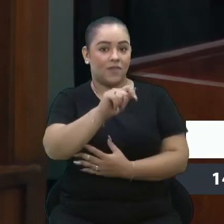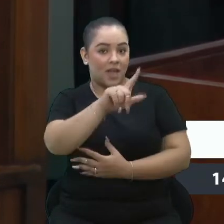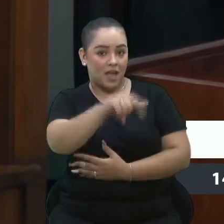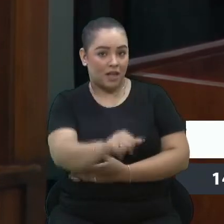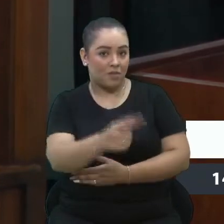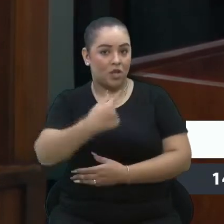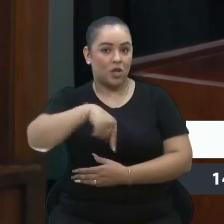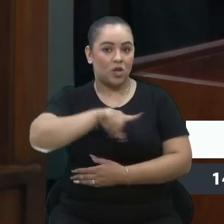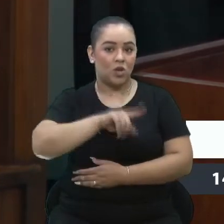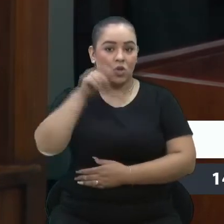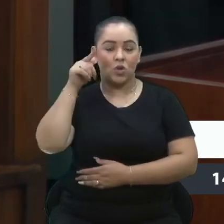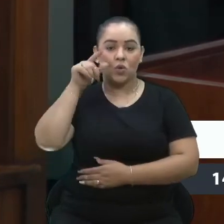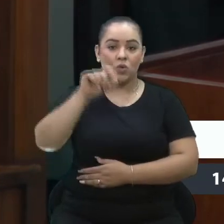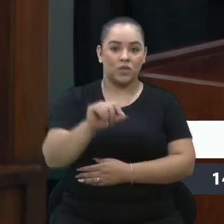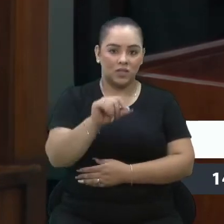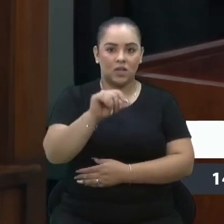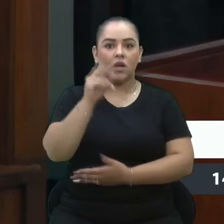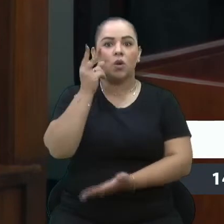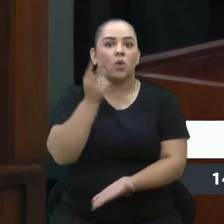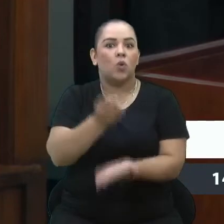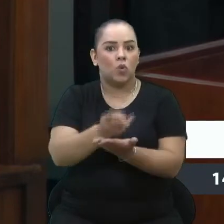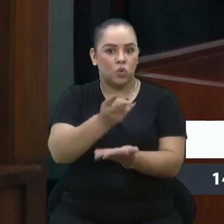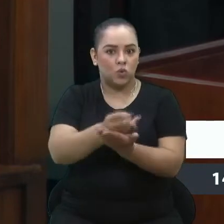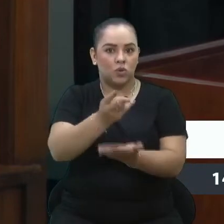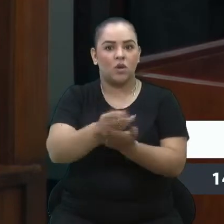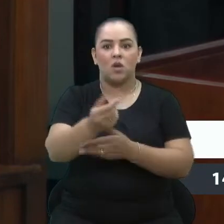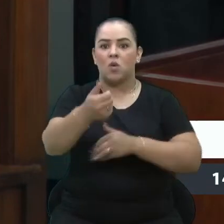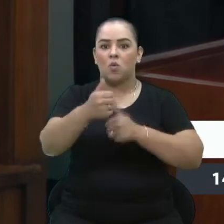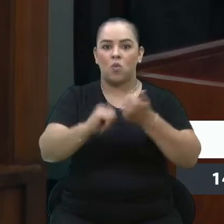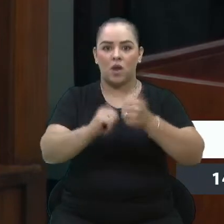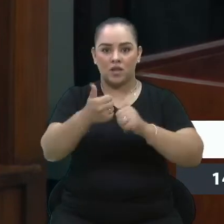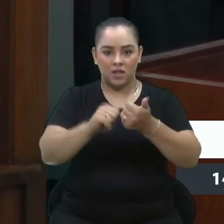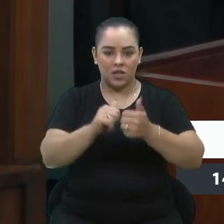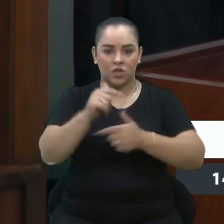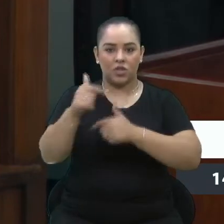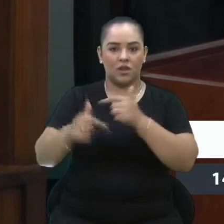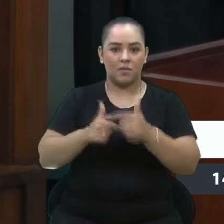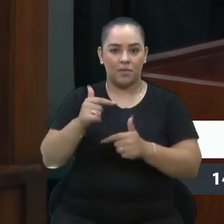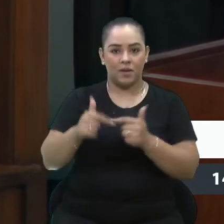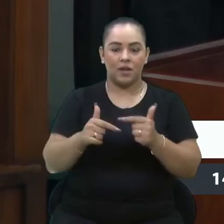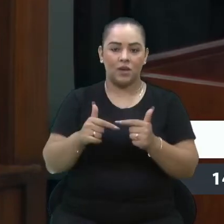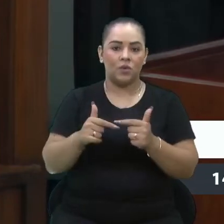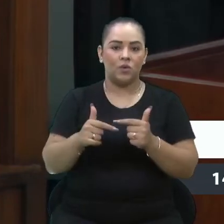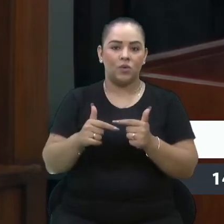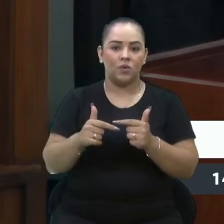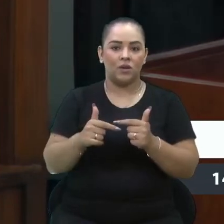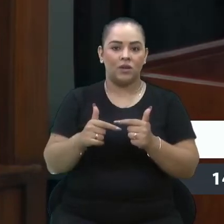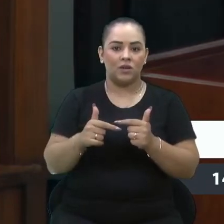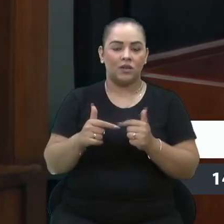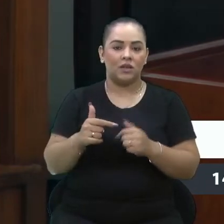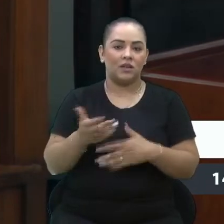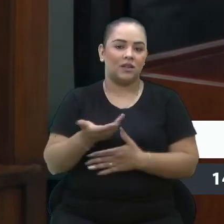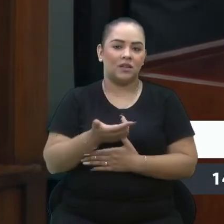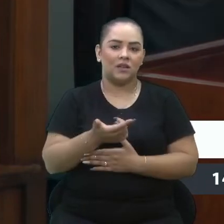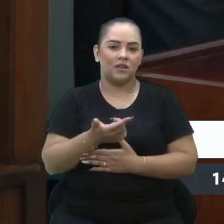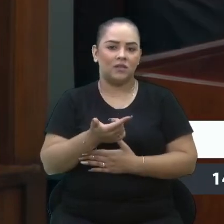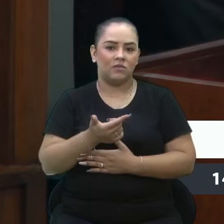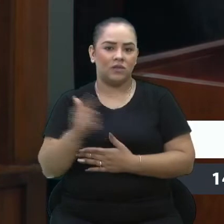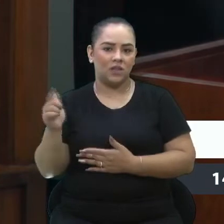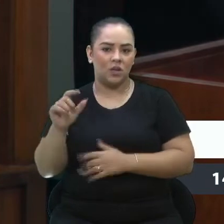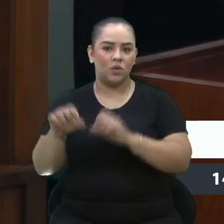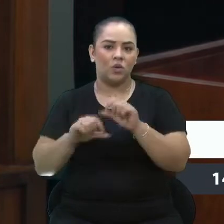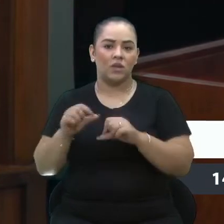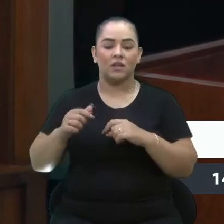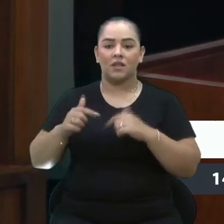para que a gente consiga manter a qualidade do trabalho, sem fazer com que os que estão